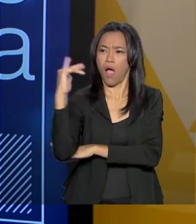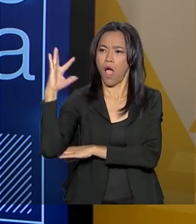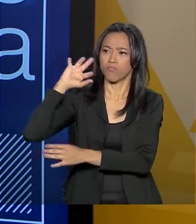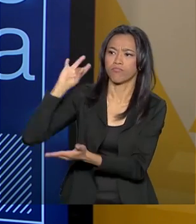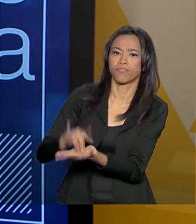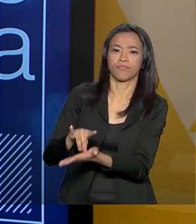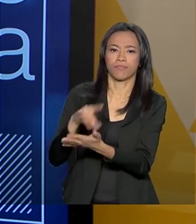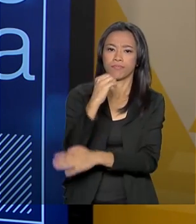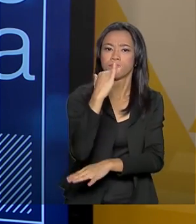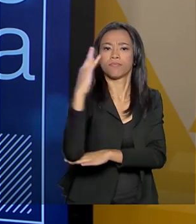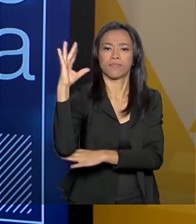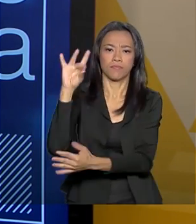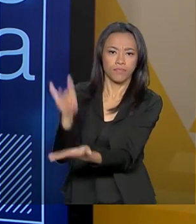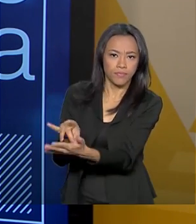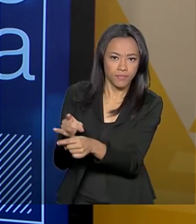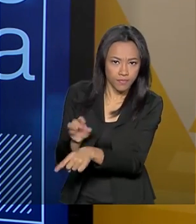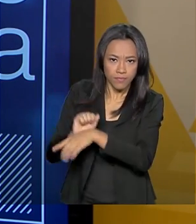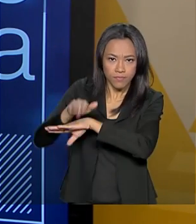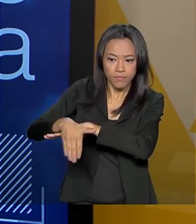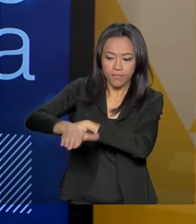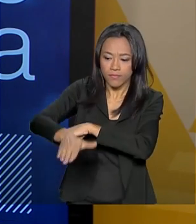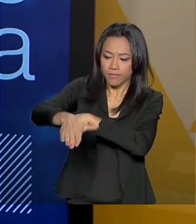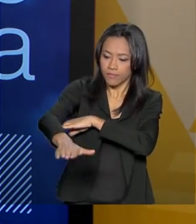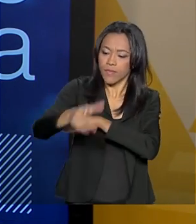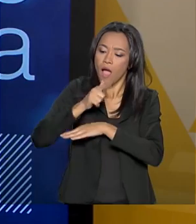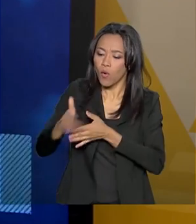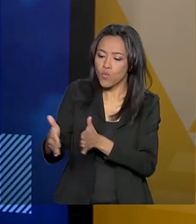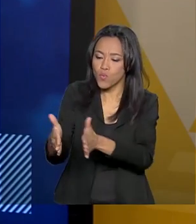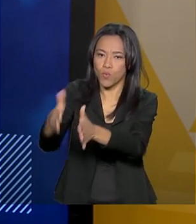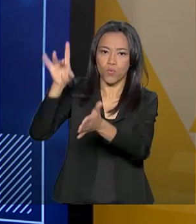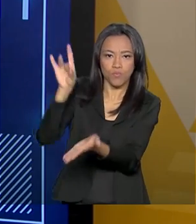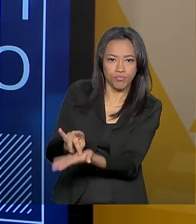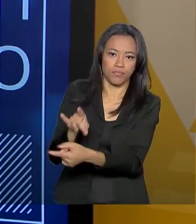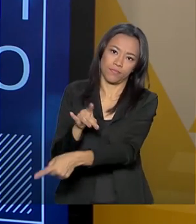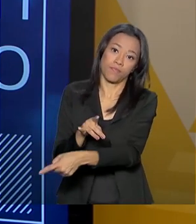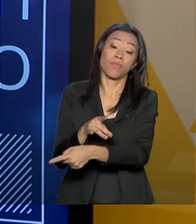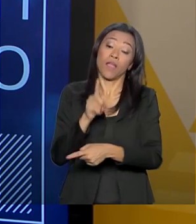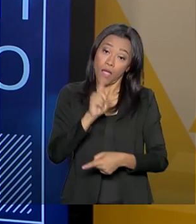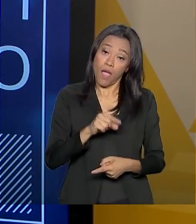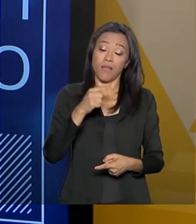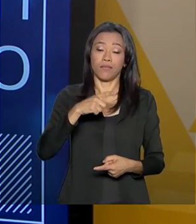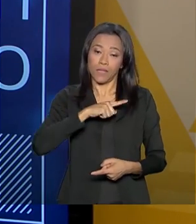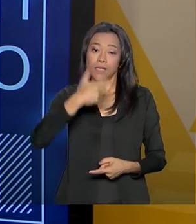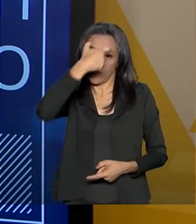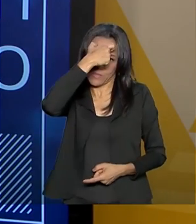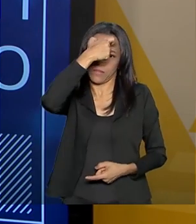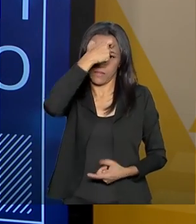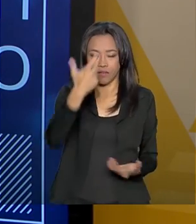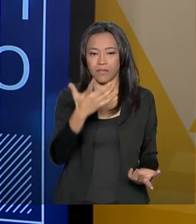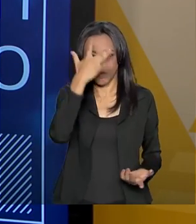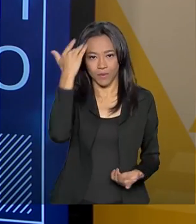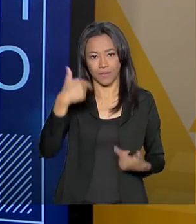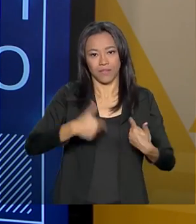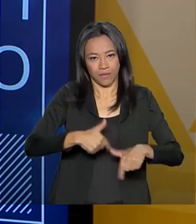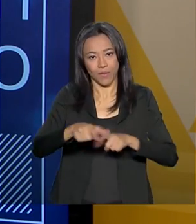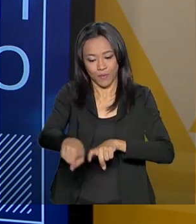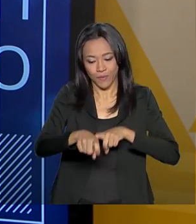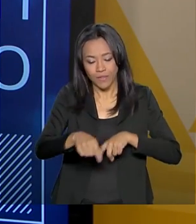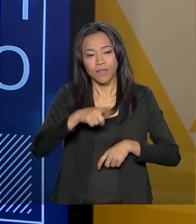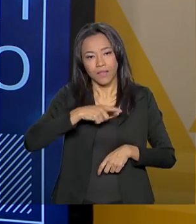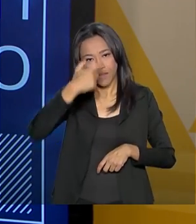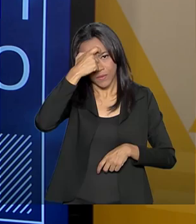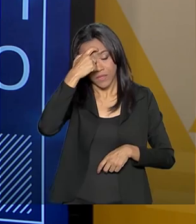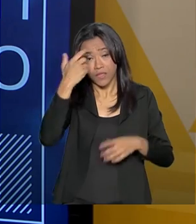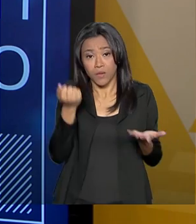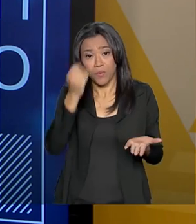conserva o seu meio ambiente. O agricultor é um grande conservacionista. E o Brasil é um país mega